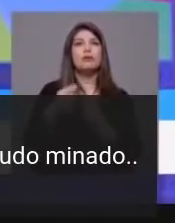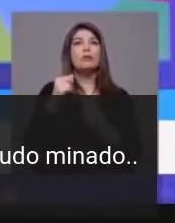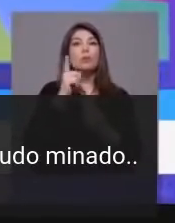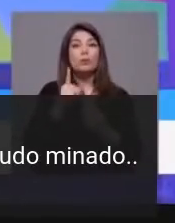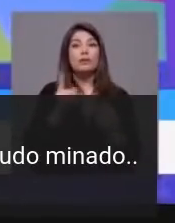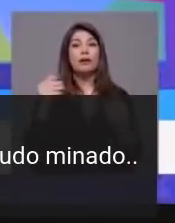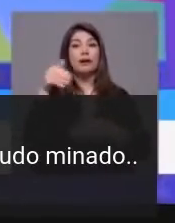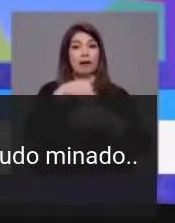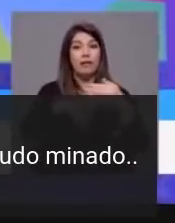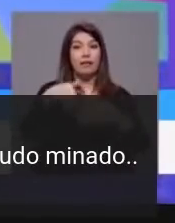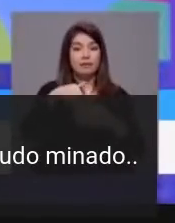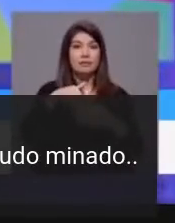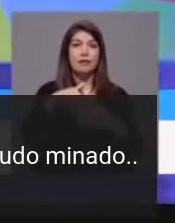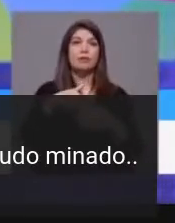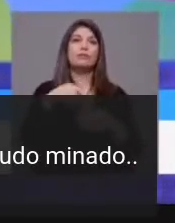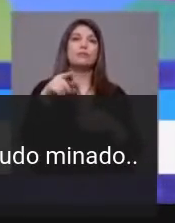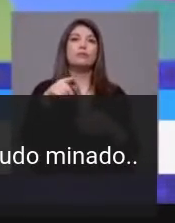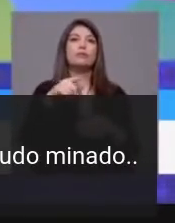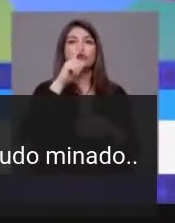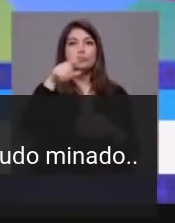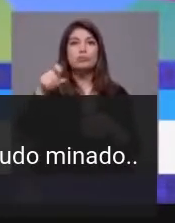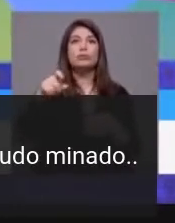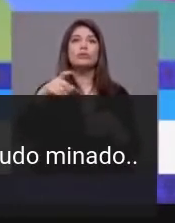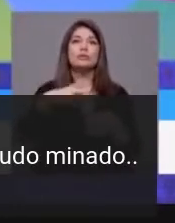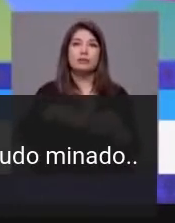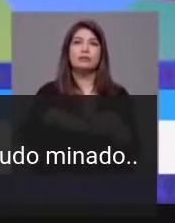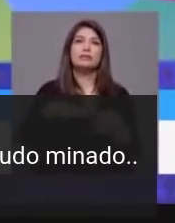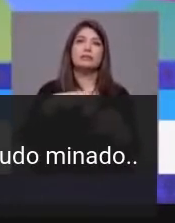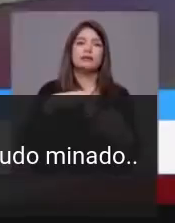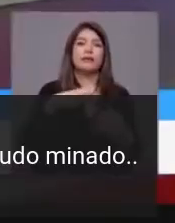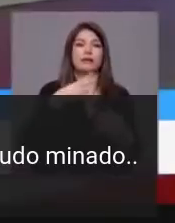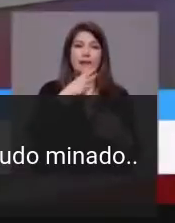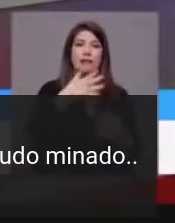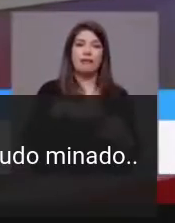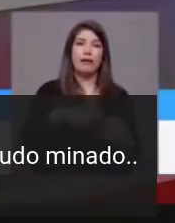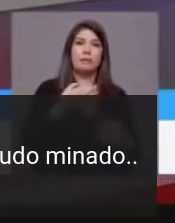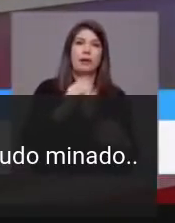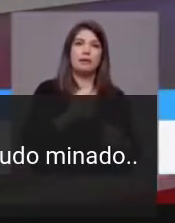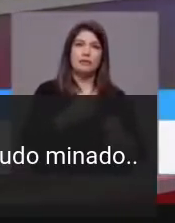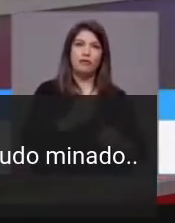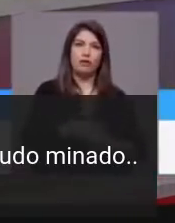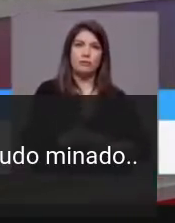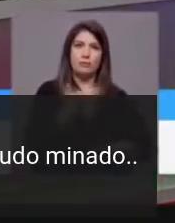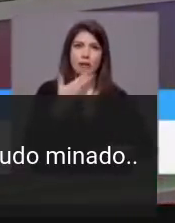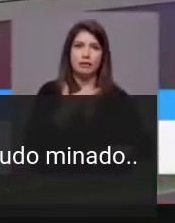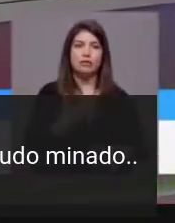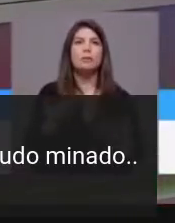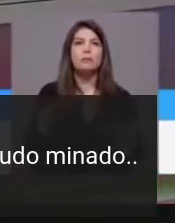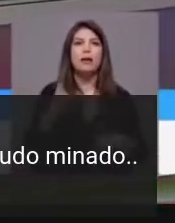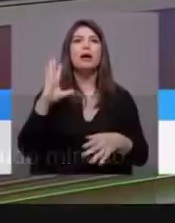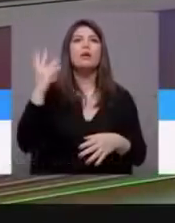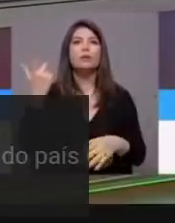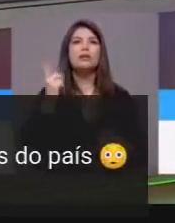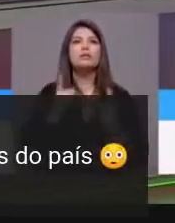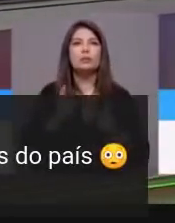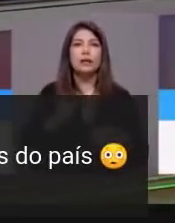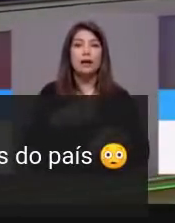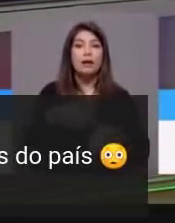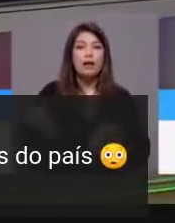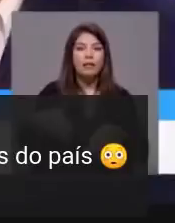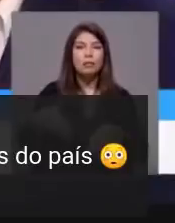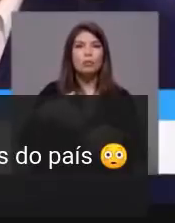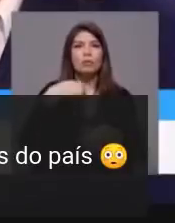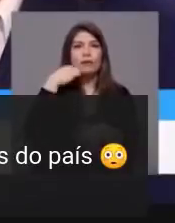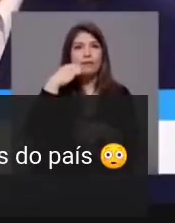portugueses disseram foi que querem continuar com a geringonça com o PS mais forte. Aquilo que aconteceu é que, no momento mais grave que